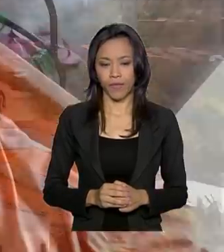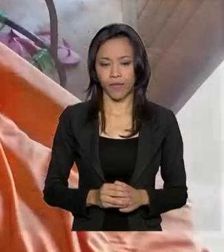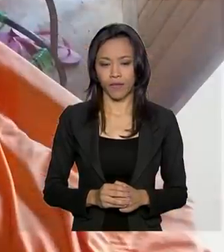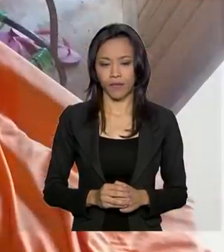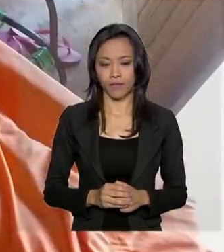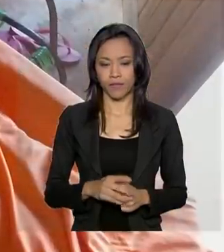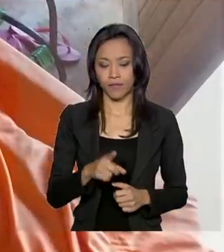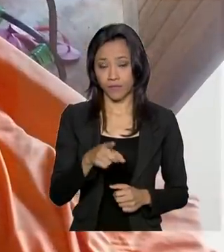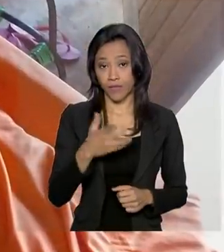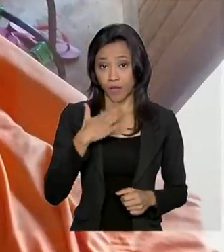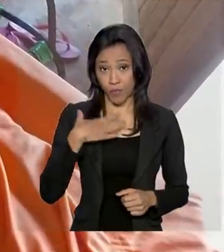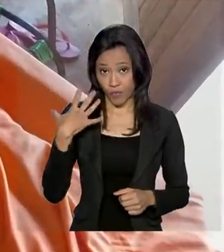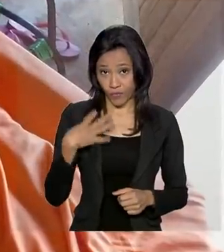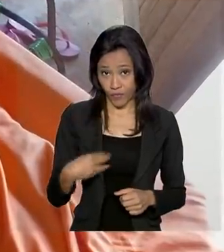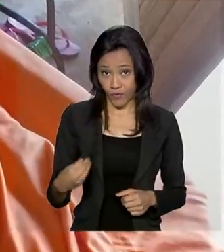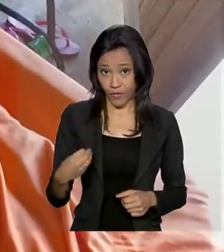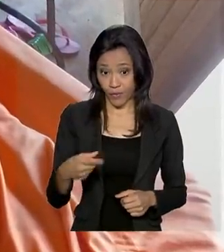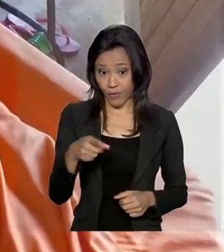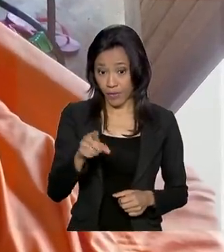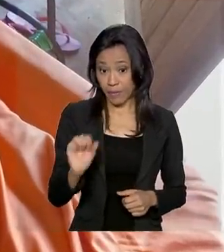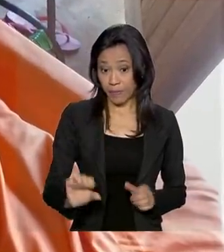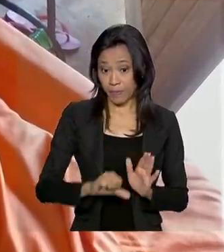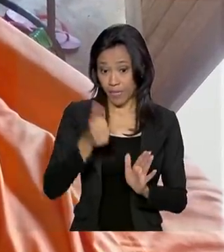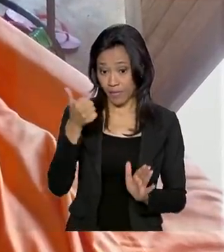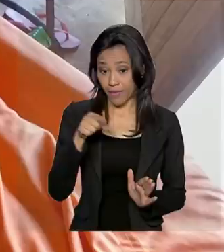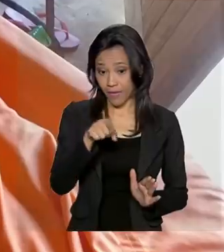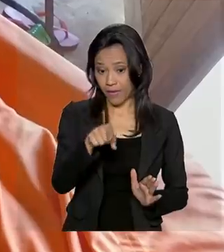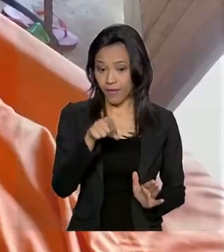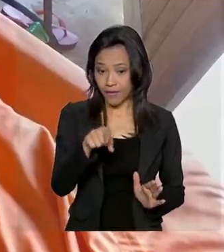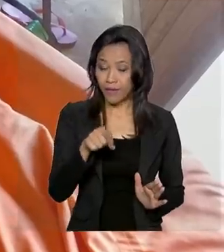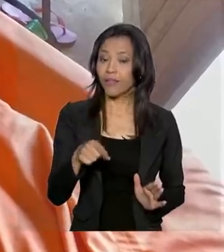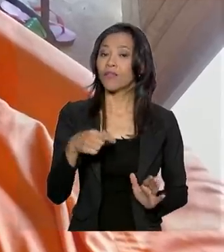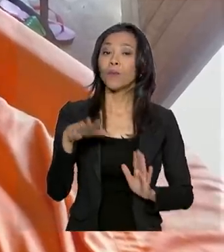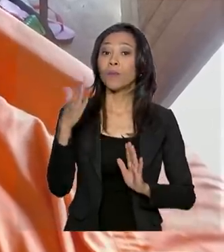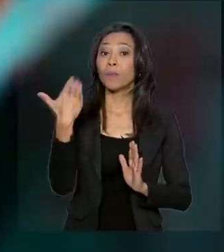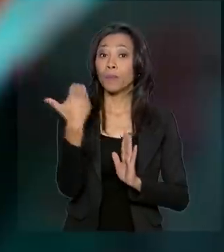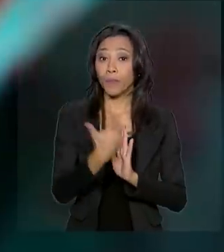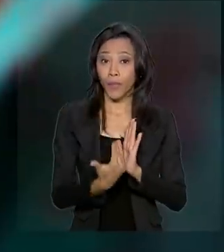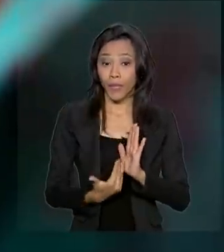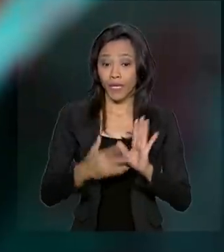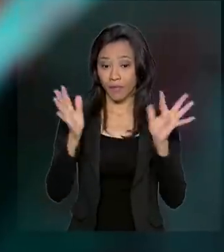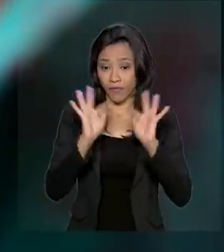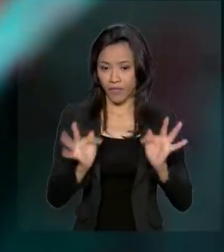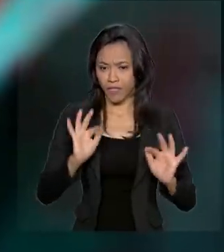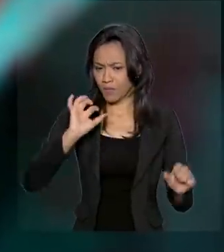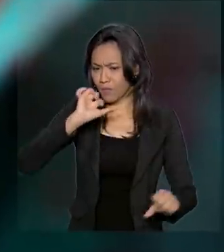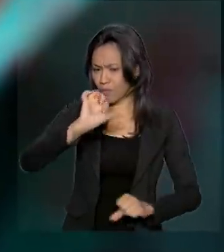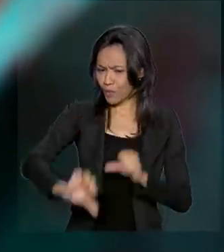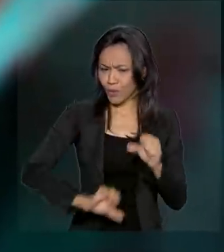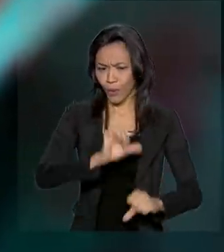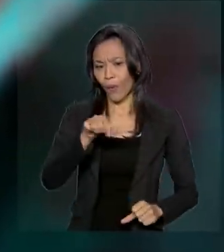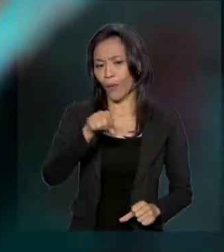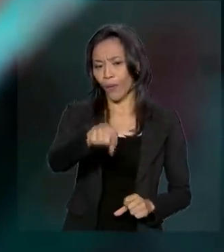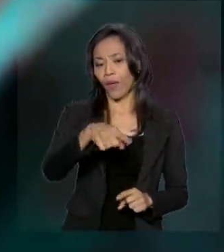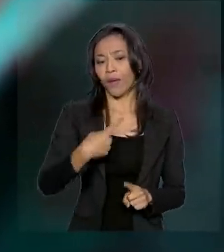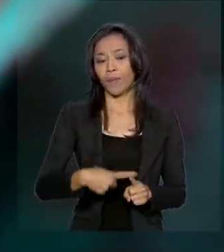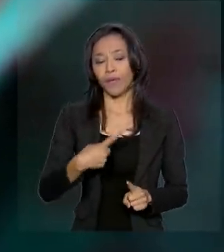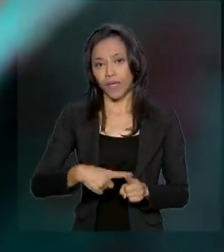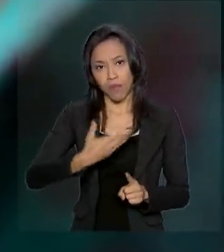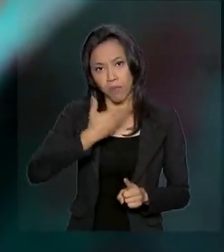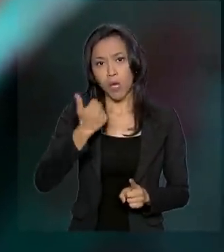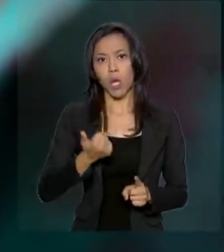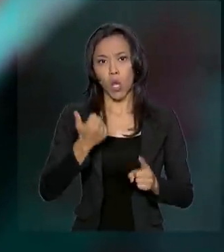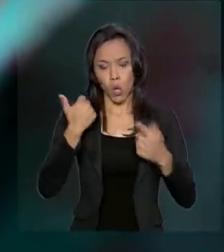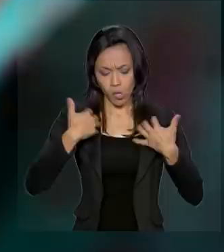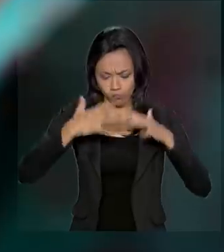Meu filho foi a primeira criança atendida no projeto Criança Feliz no país inteiro. Mudou tudo, né, porque ele se desenvolveu melhor